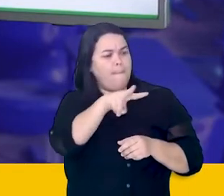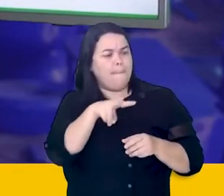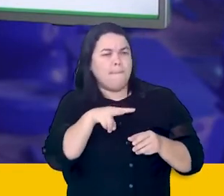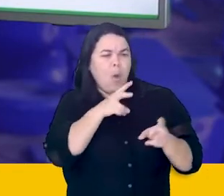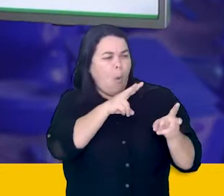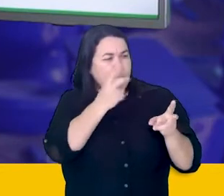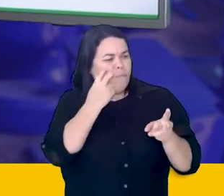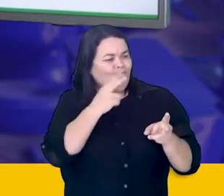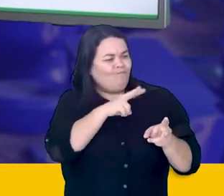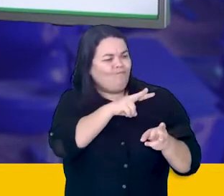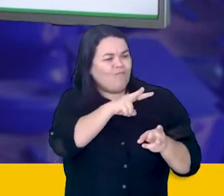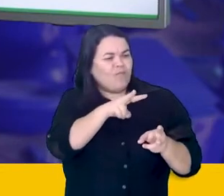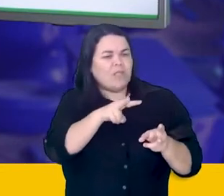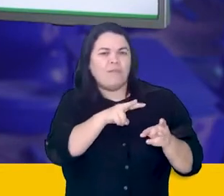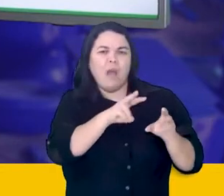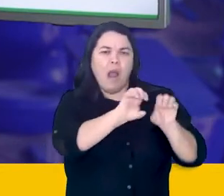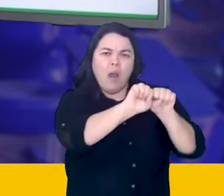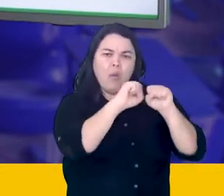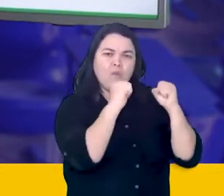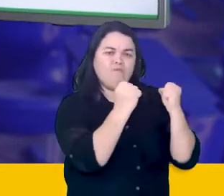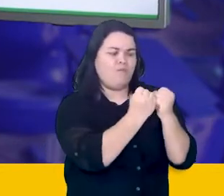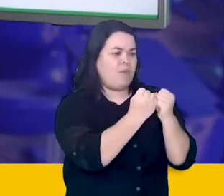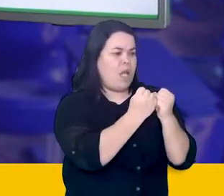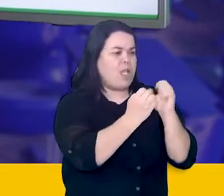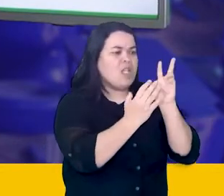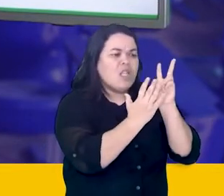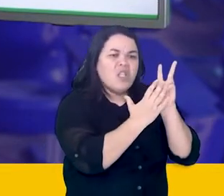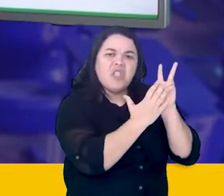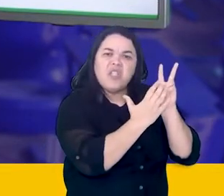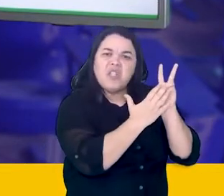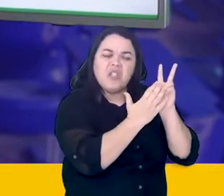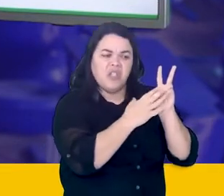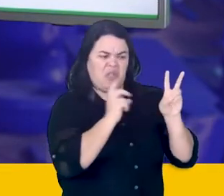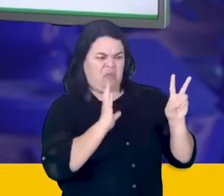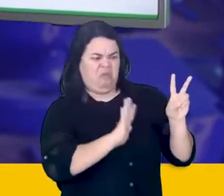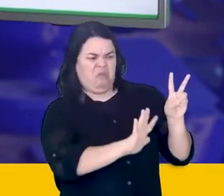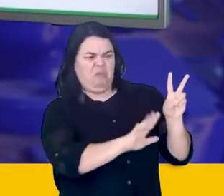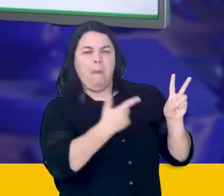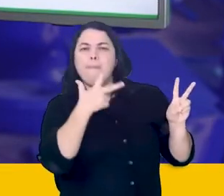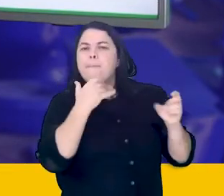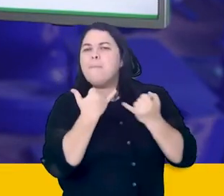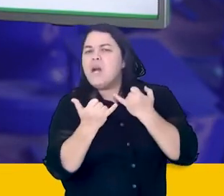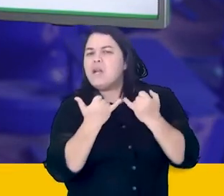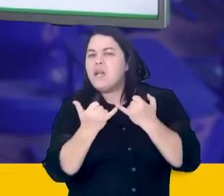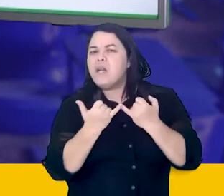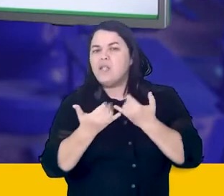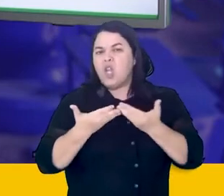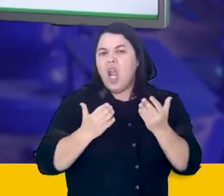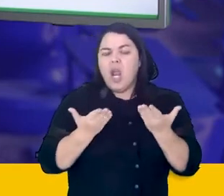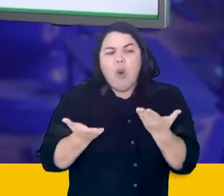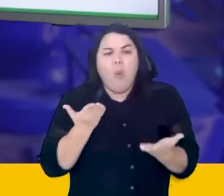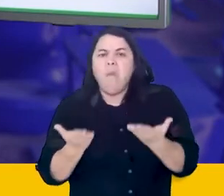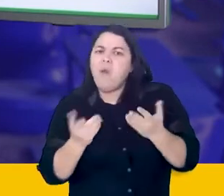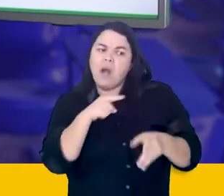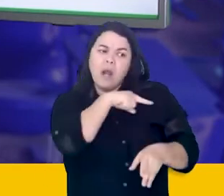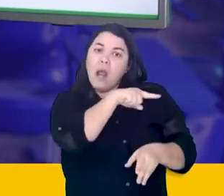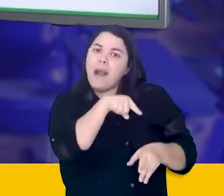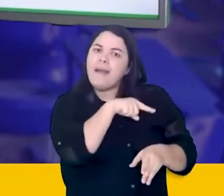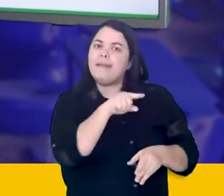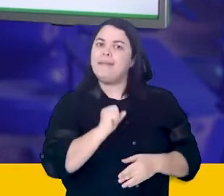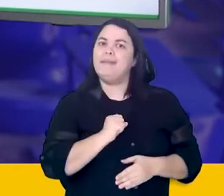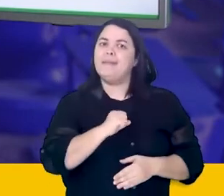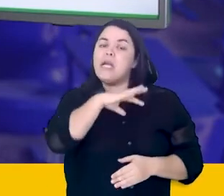observam a população indígena sem nem sequer sendo humanos. observa essa população